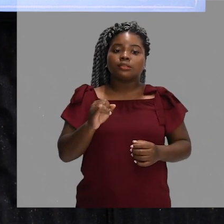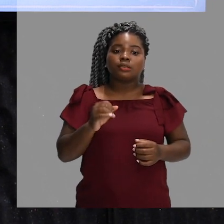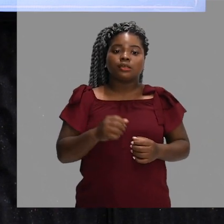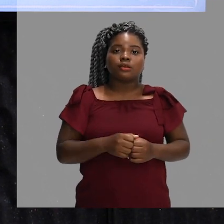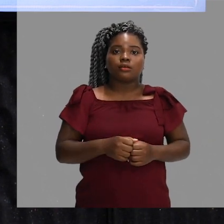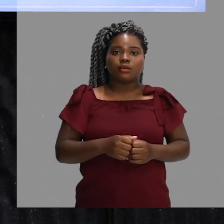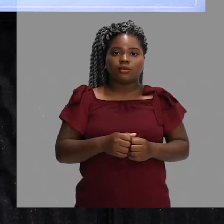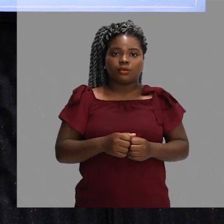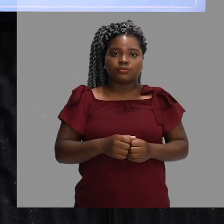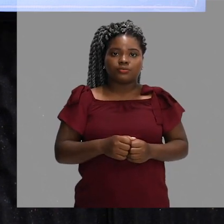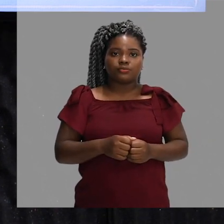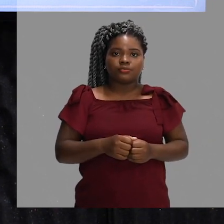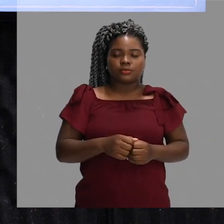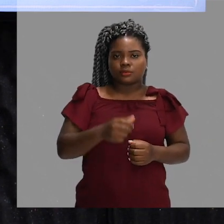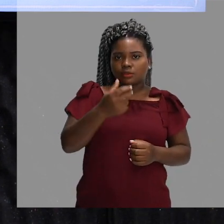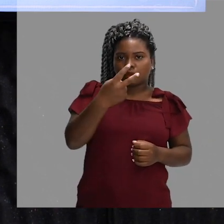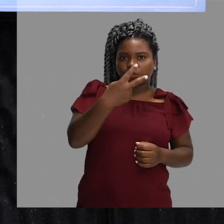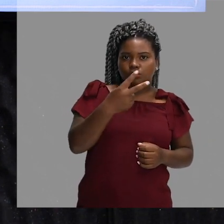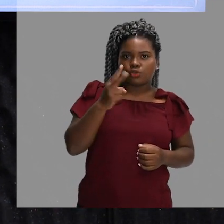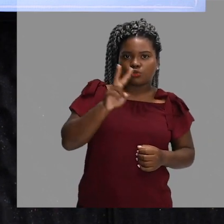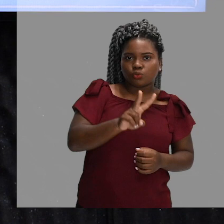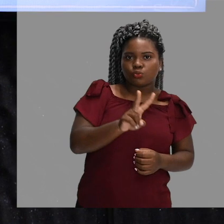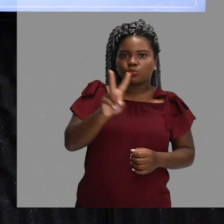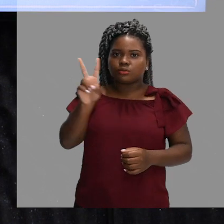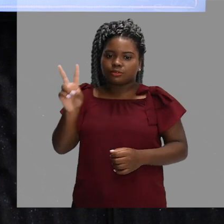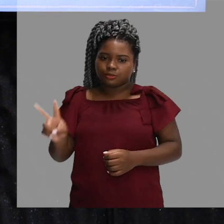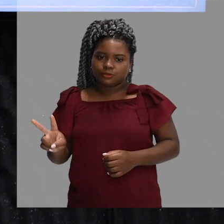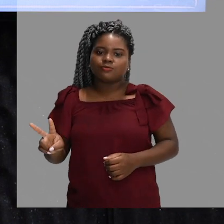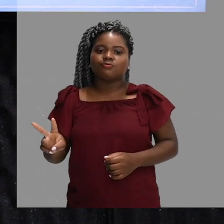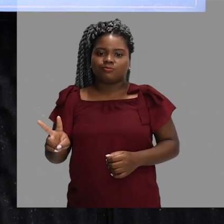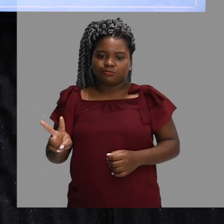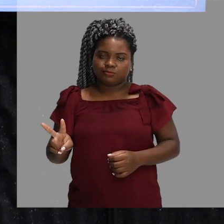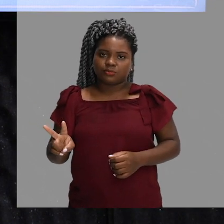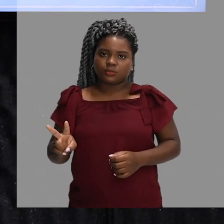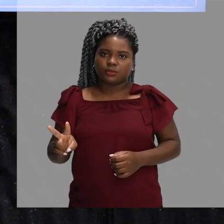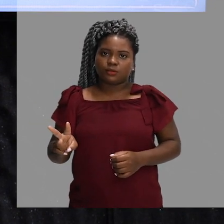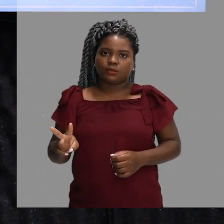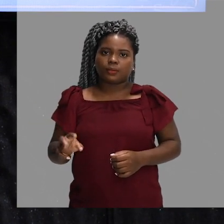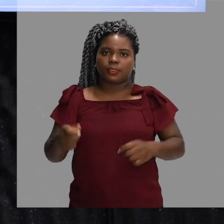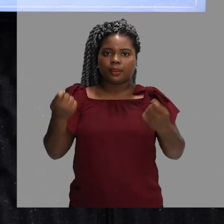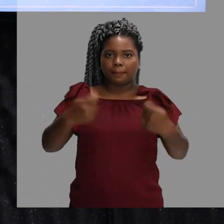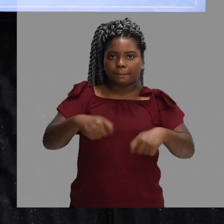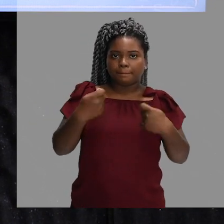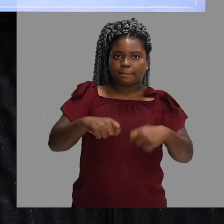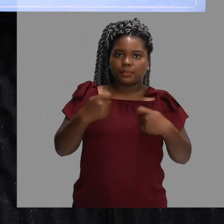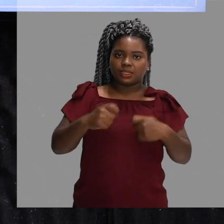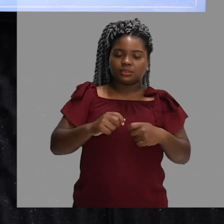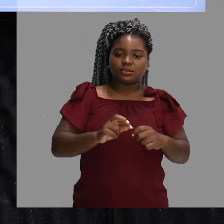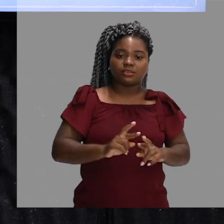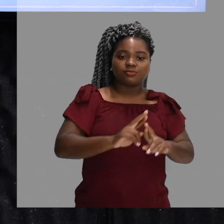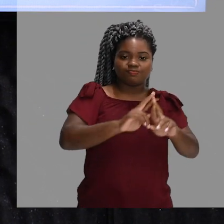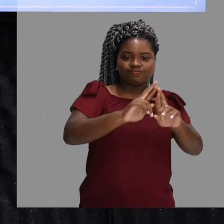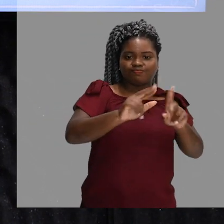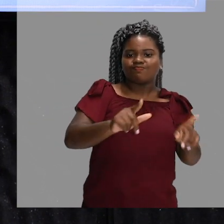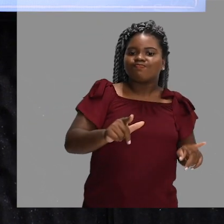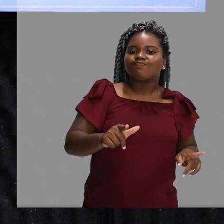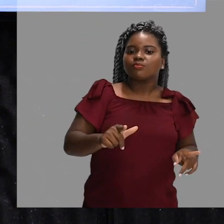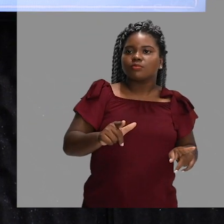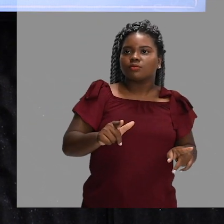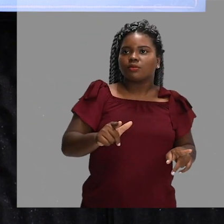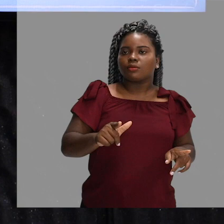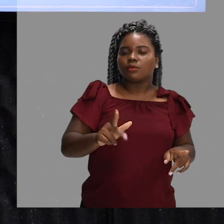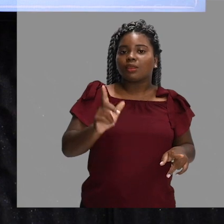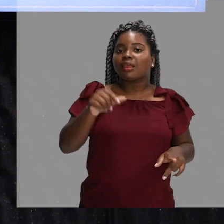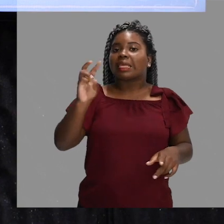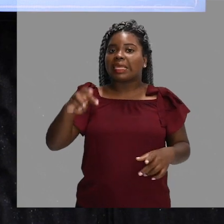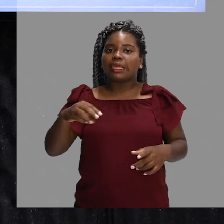nós iremos para o quinto set, que é o sete desempate. Nesse sete desempate, a pontuação é menor. Será de 15 pontos. Quem atingir 15 pontos primeiro?